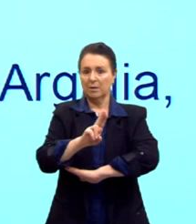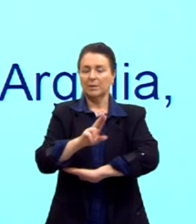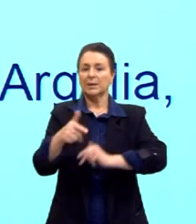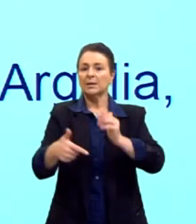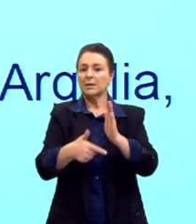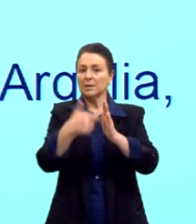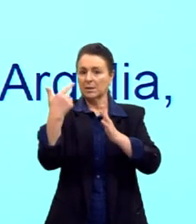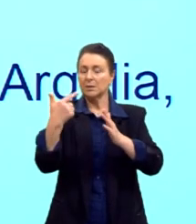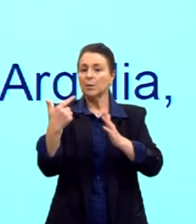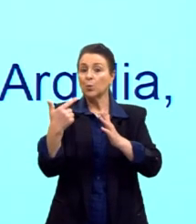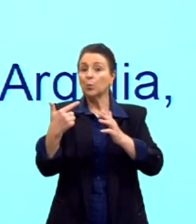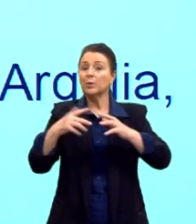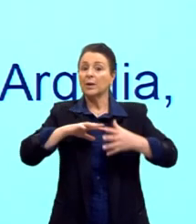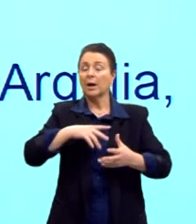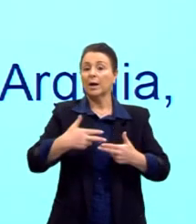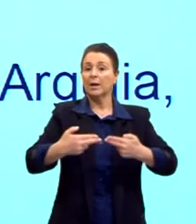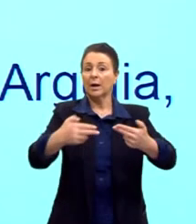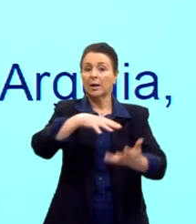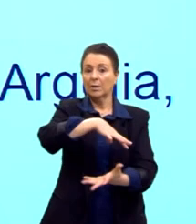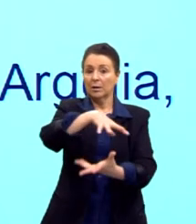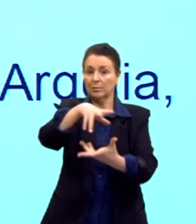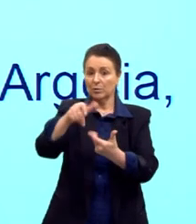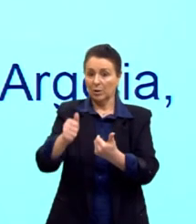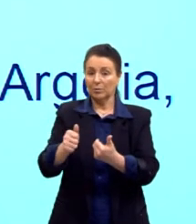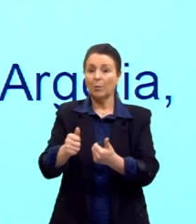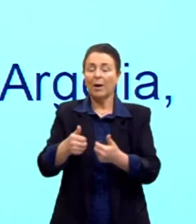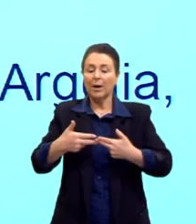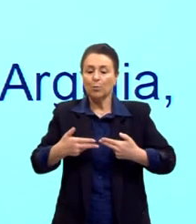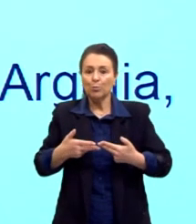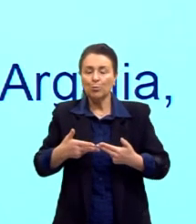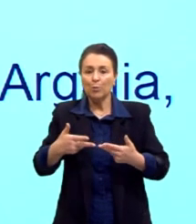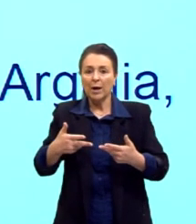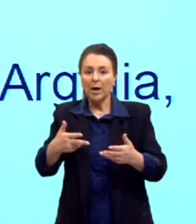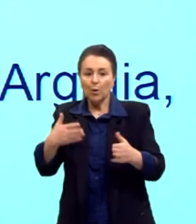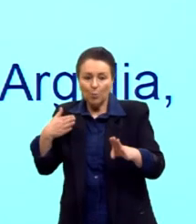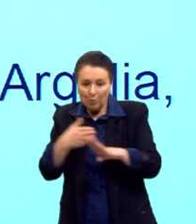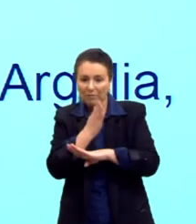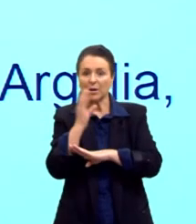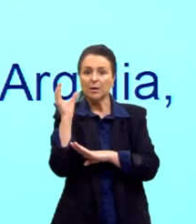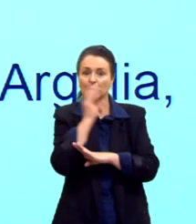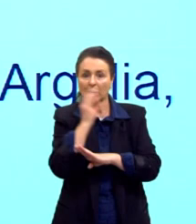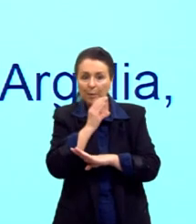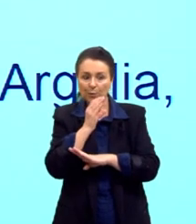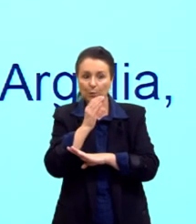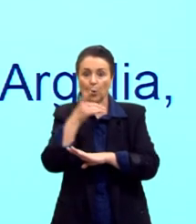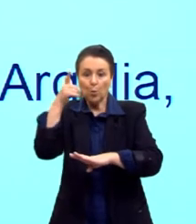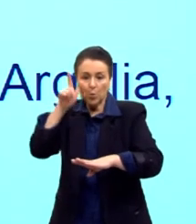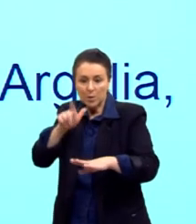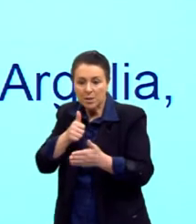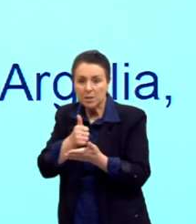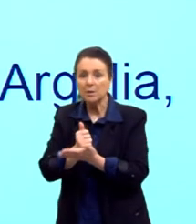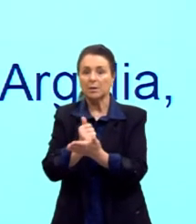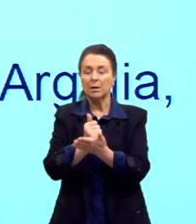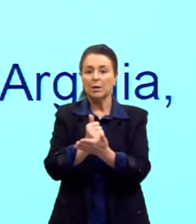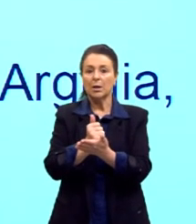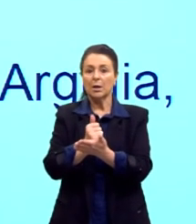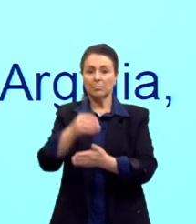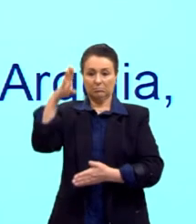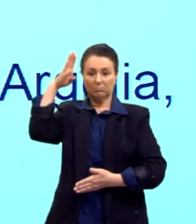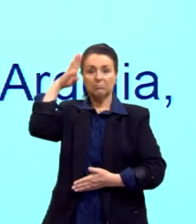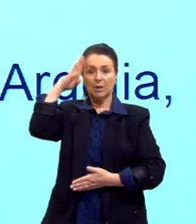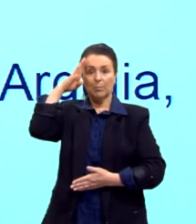militarmente. Na Blitzkrieg, então, os tanques avançavam, conquistavam esses postos, né, e as tropas de